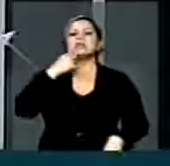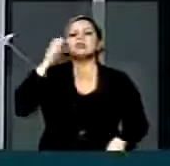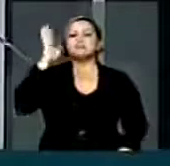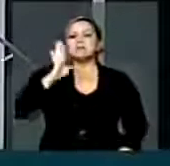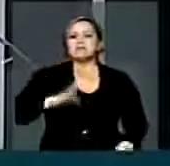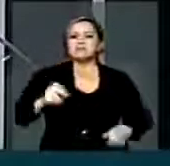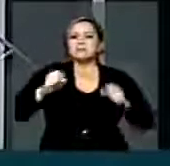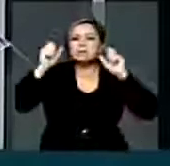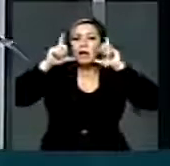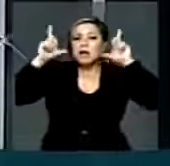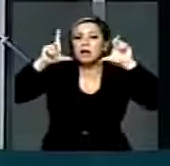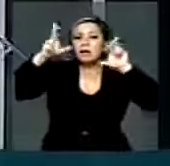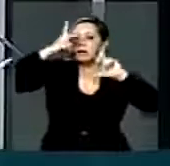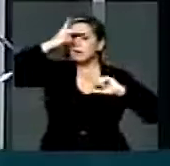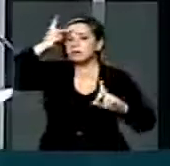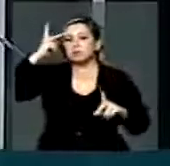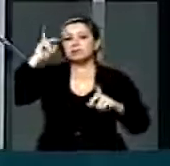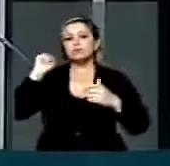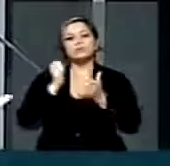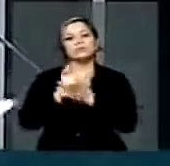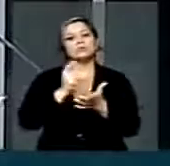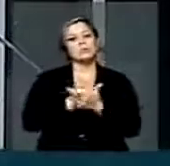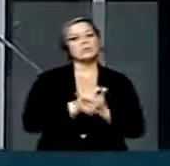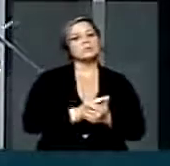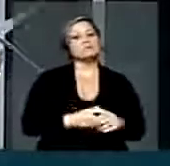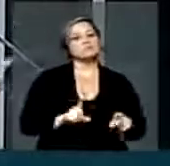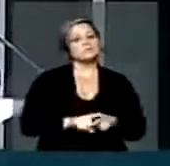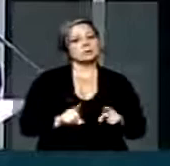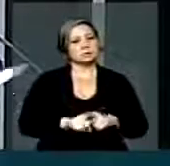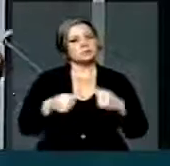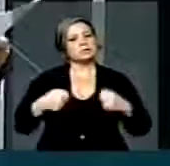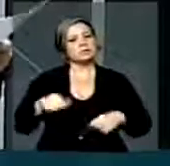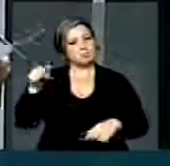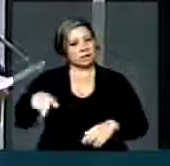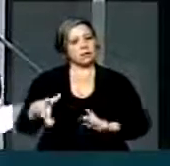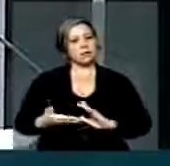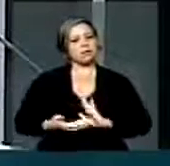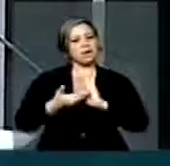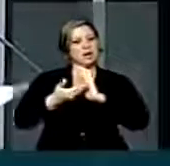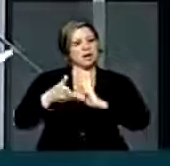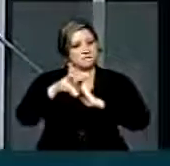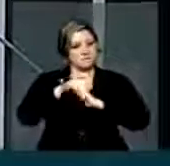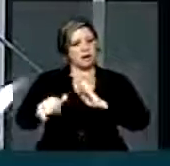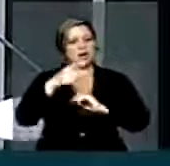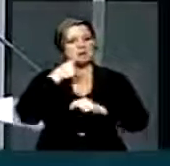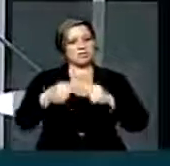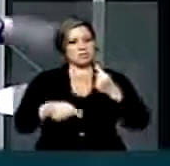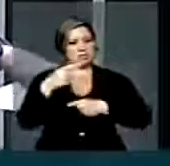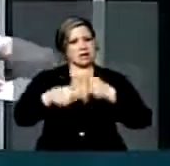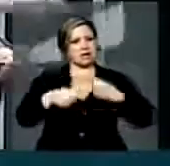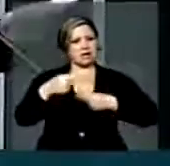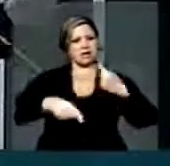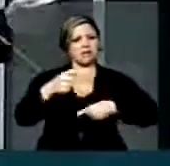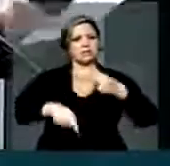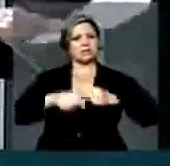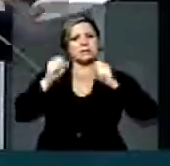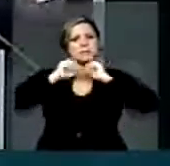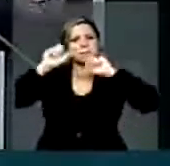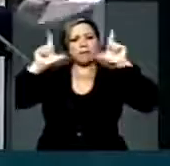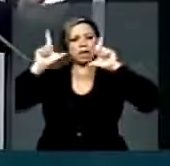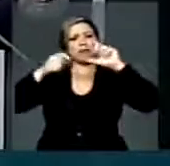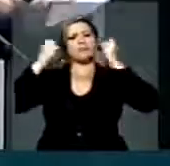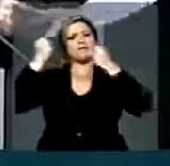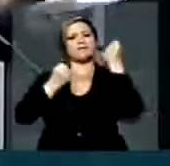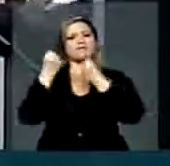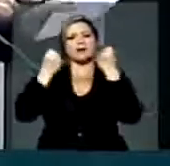comece a alertar o cidadão, consumidor. E no mínimo, nossa casa vai debater isso para alertar os fabricantes